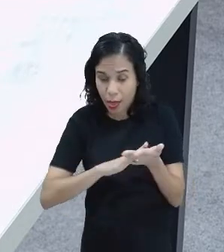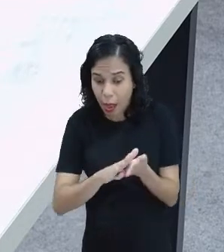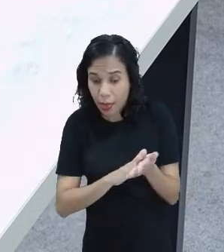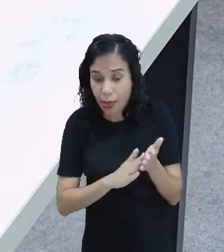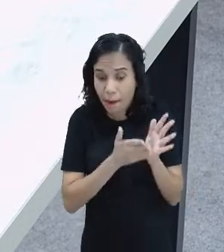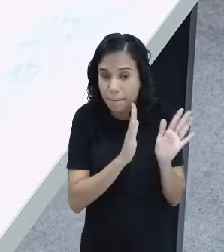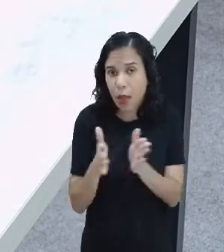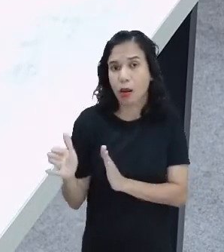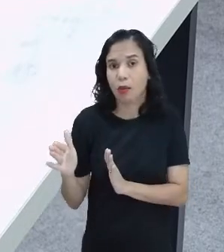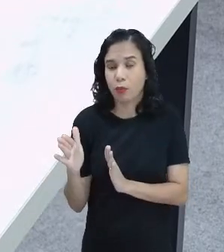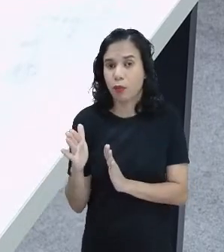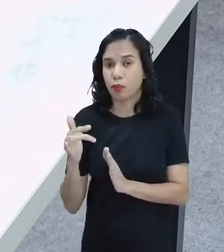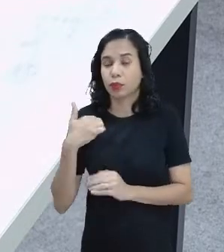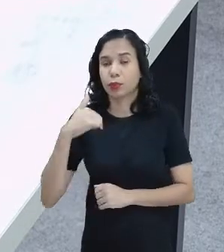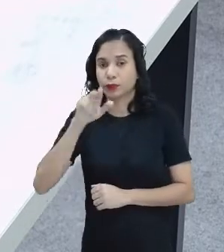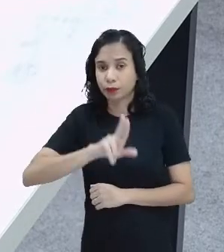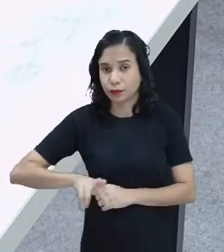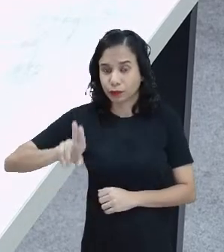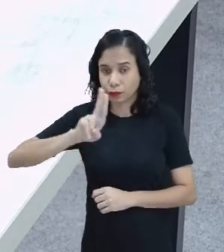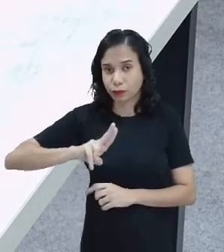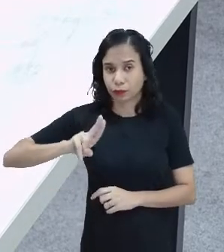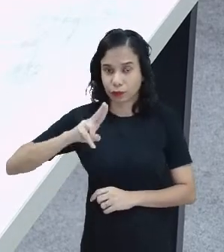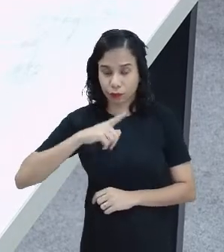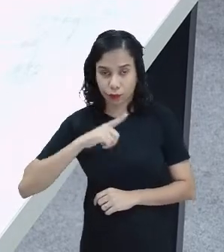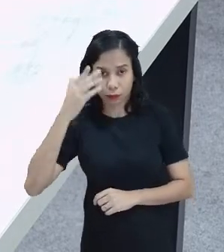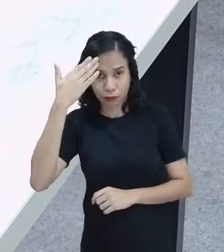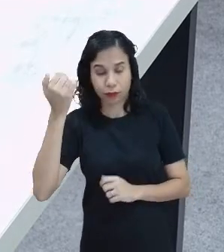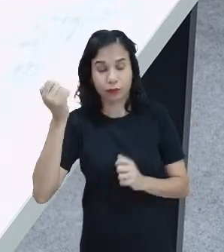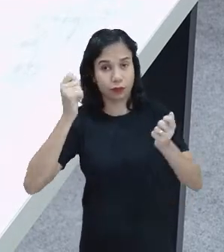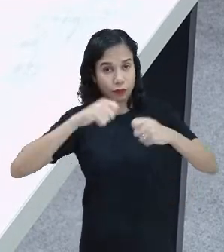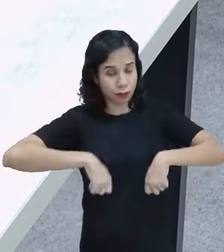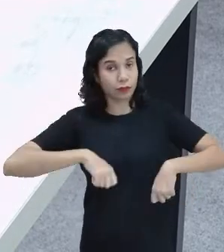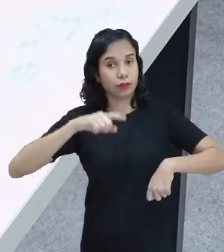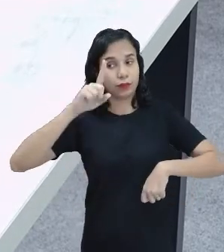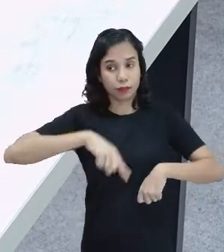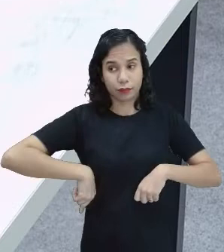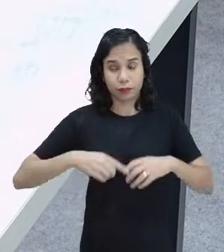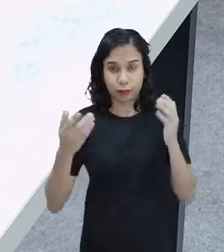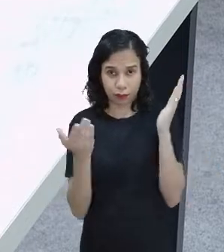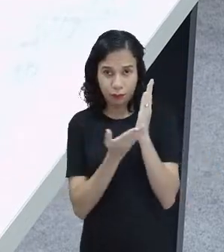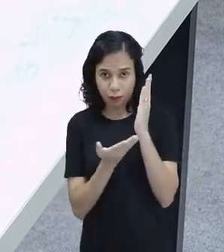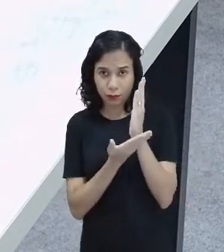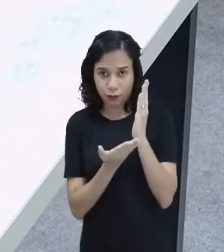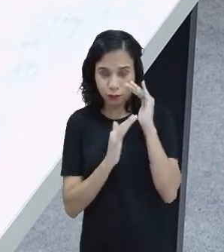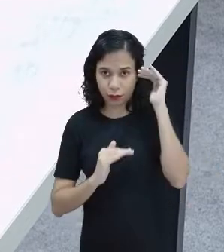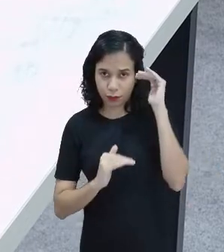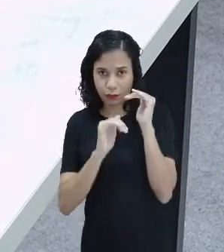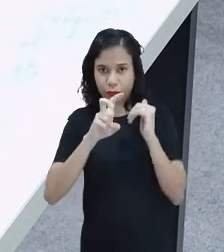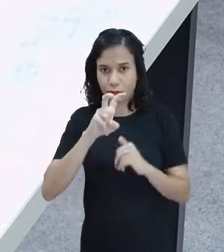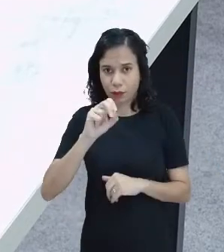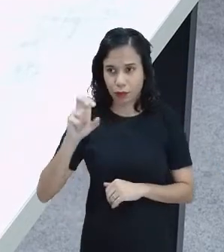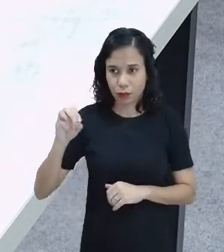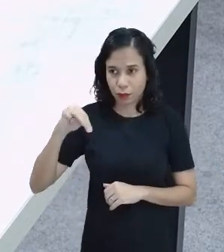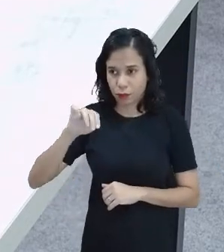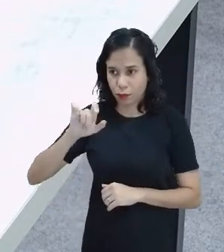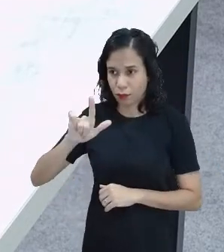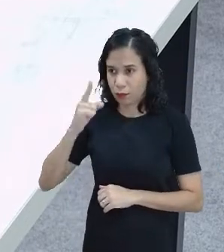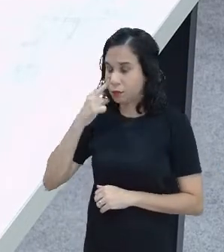padronizada. O que eu estou utilizando como medida é a garrafinha de água. Então, vamos lá.